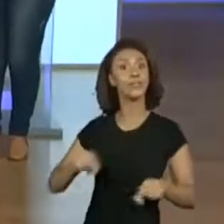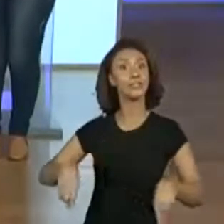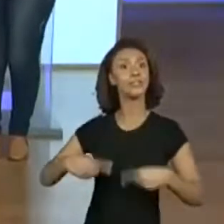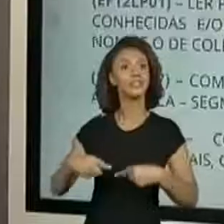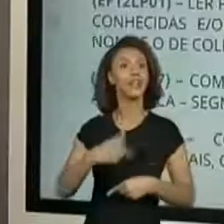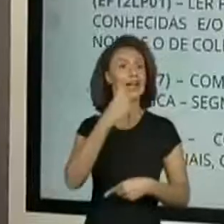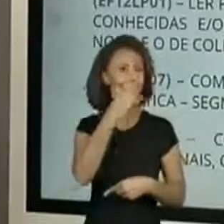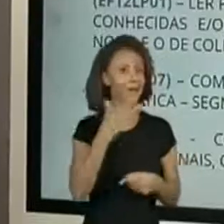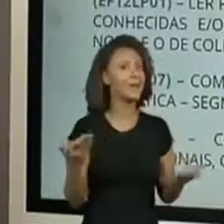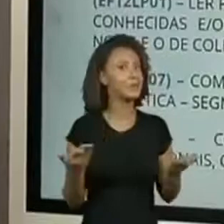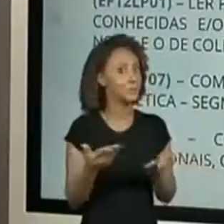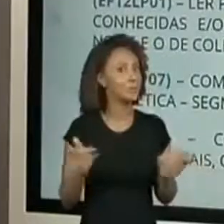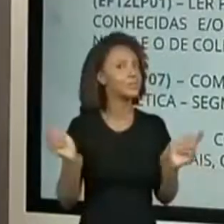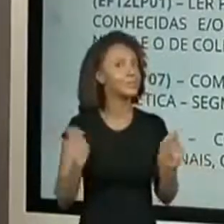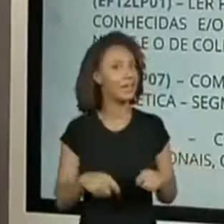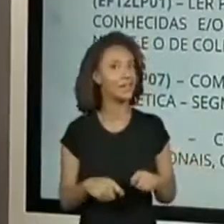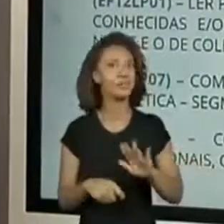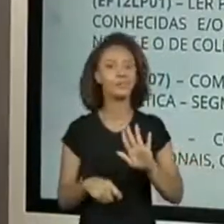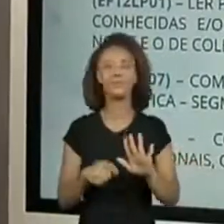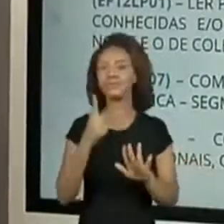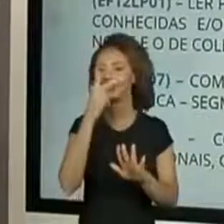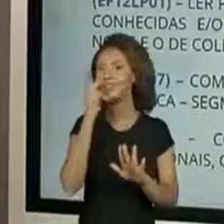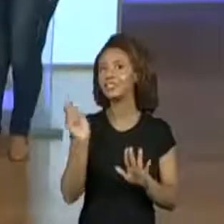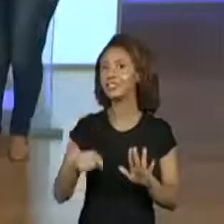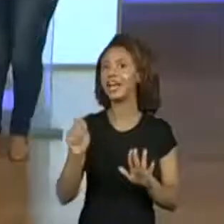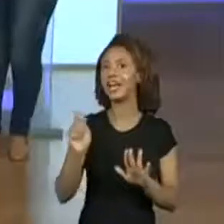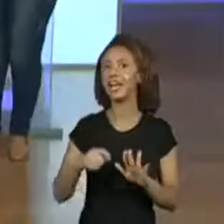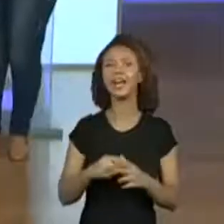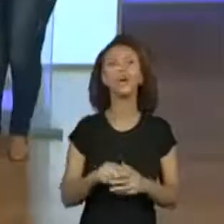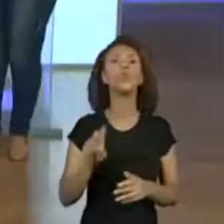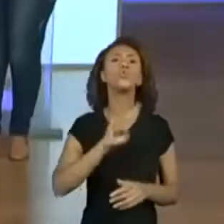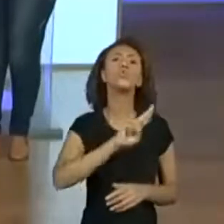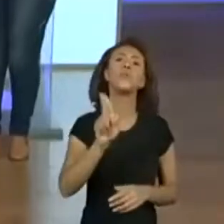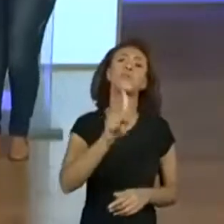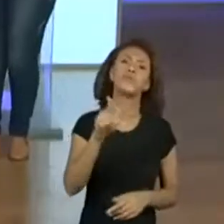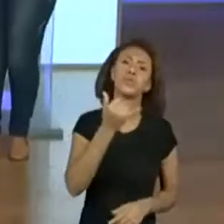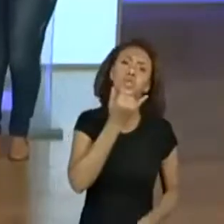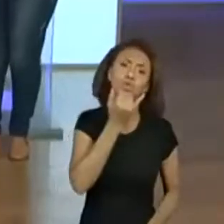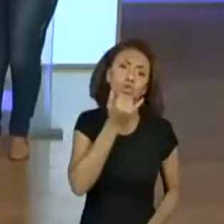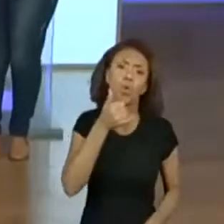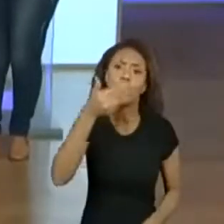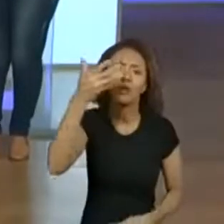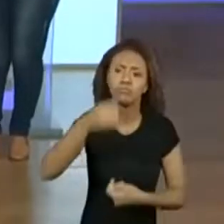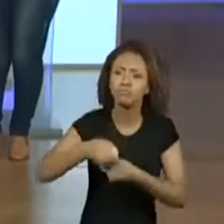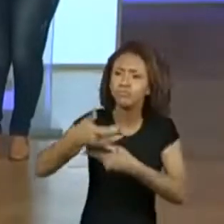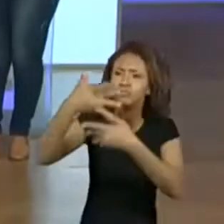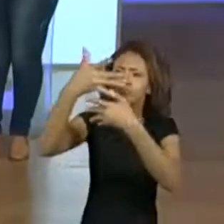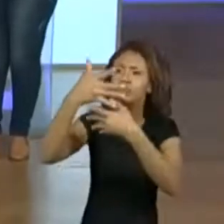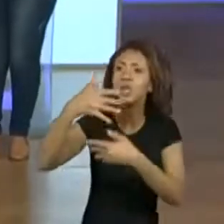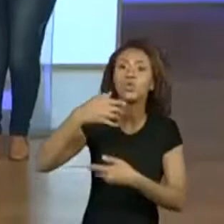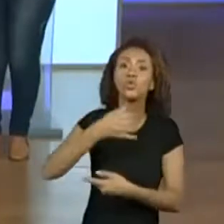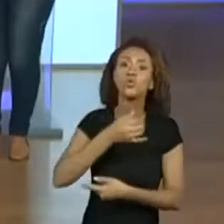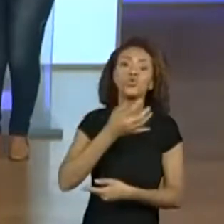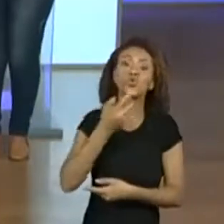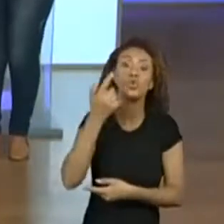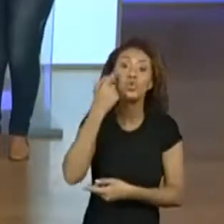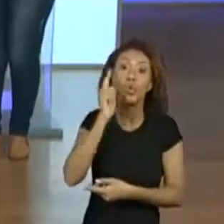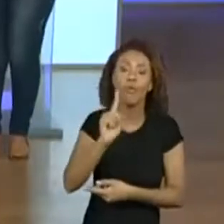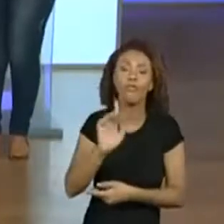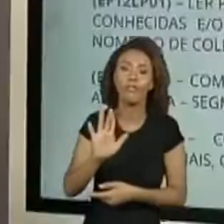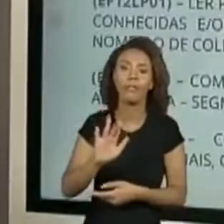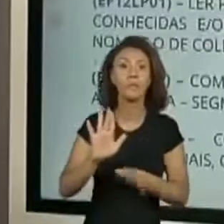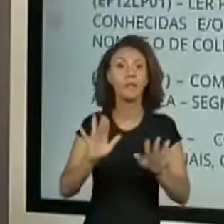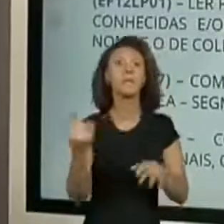a gente consegue fazer isso. Legal. A gente vai conseguir atender Eu não consegui pegar o nome, desculpa, mas a sugestão eu li, consegui ler a sugestão. Tá, então